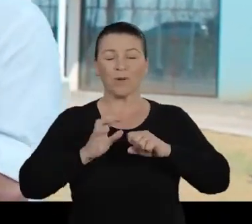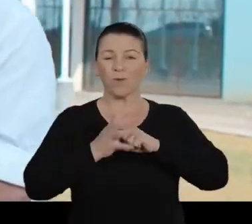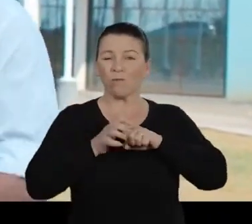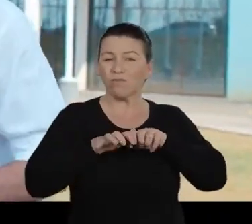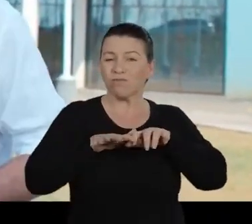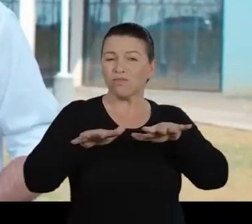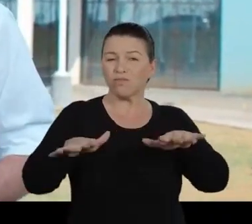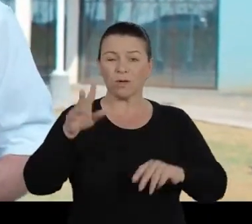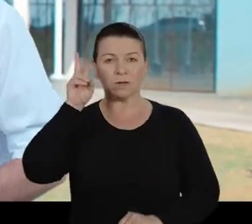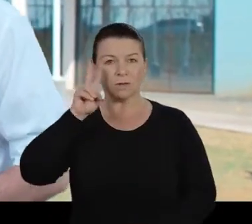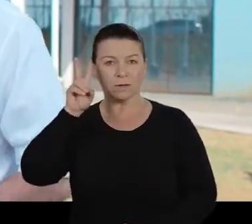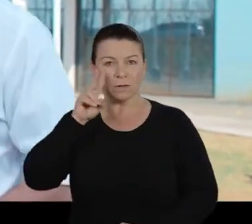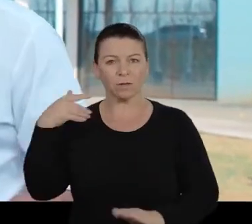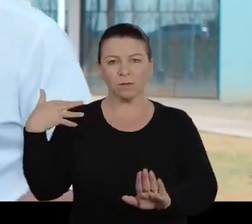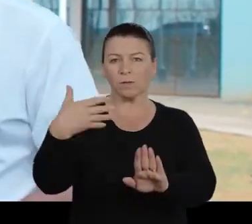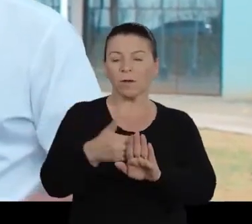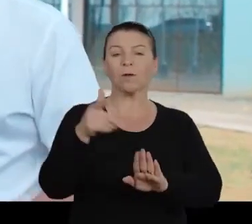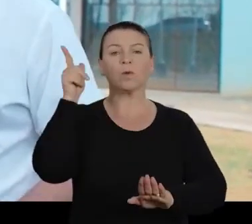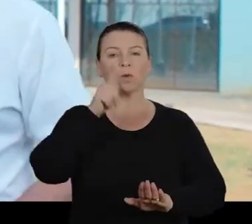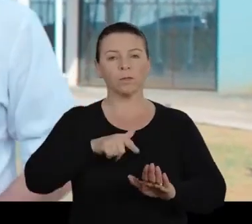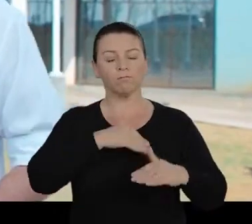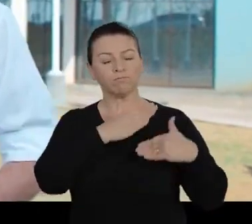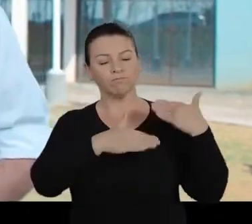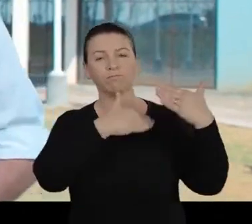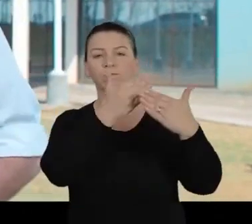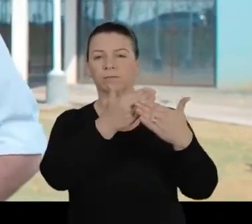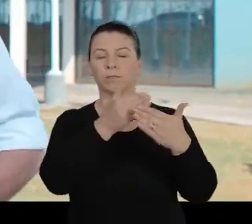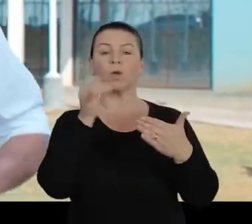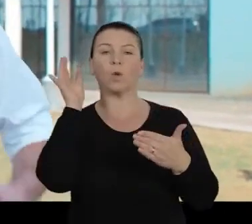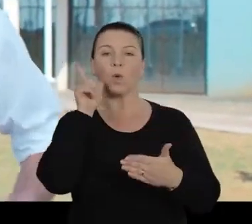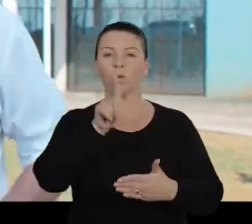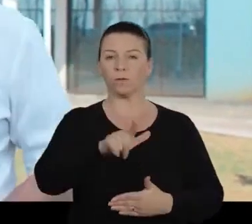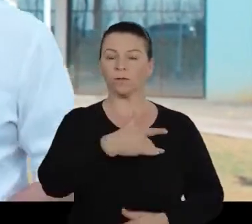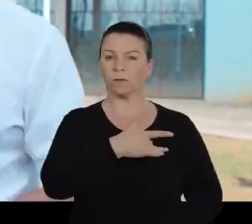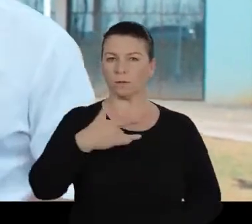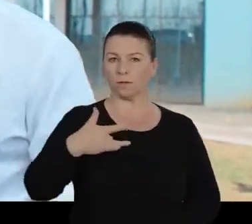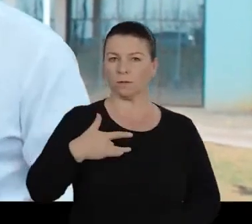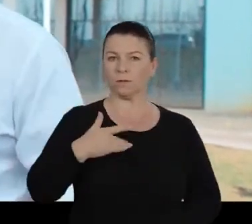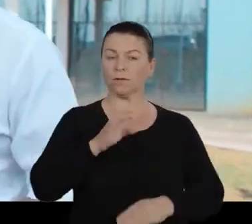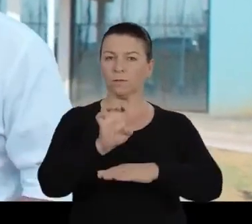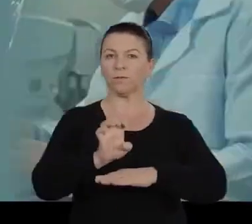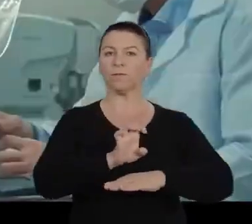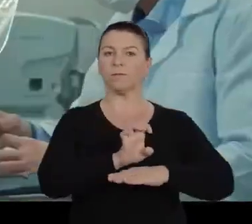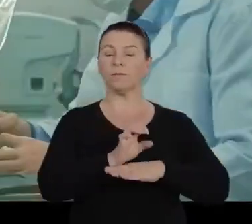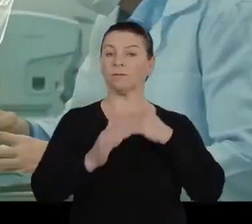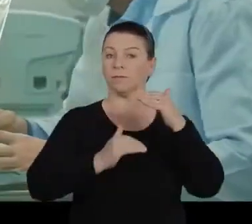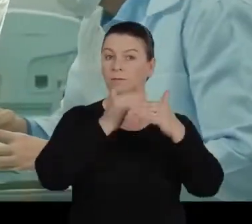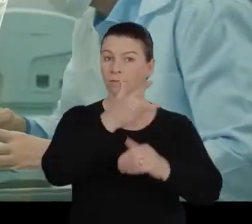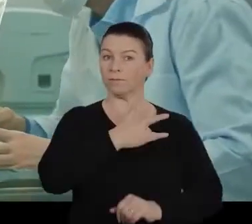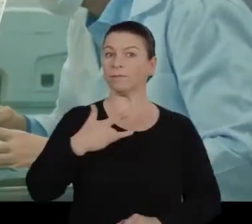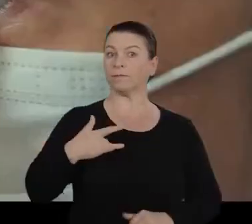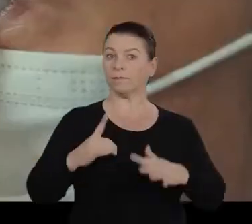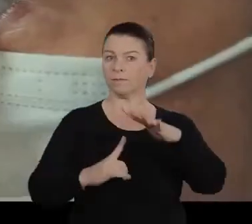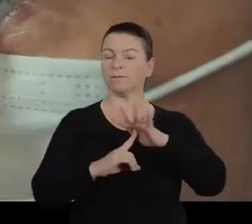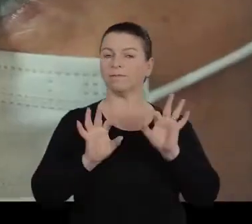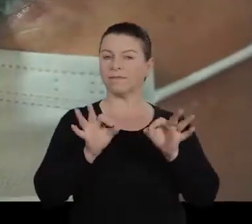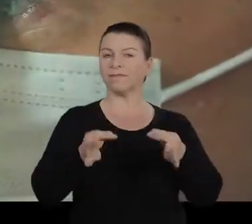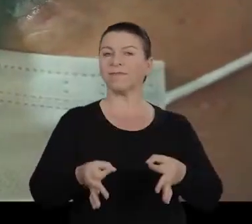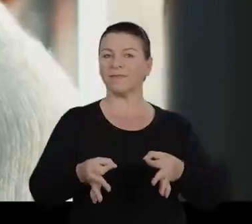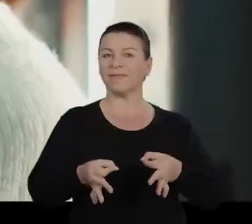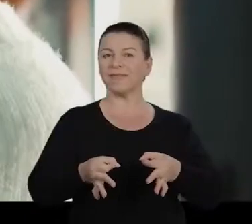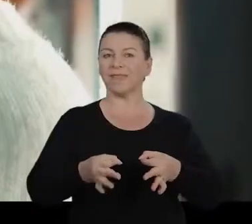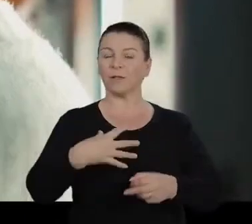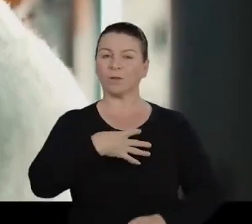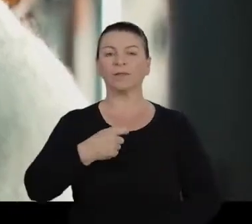por uma das piores pandemias da nossa história, conseguimos avançar e descentralizar a saúde no Estado. É pra frente que a saúde no